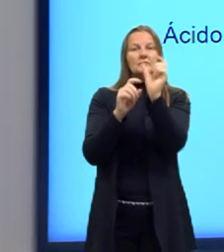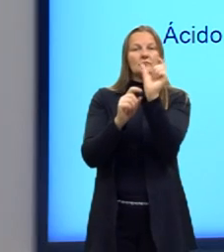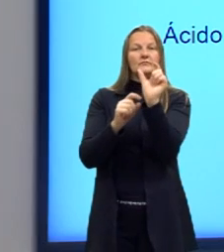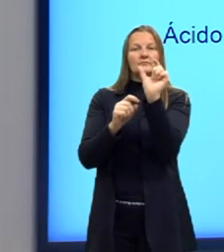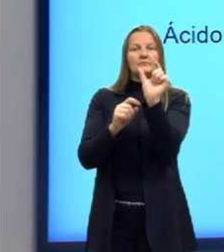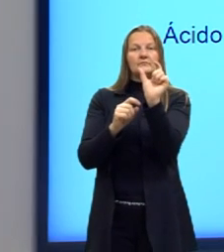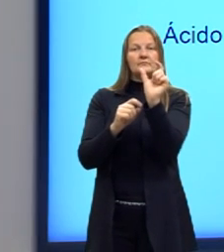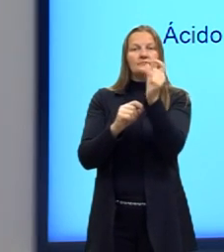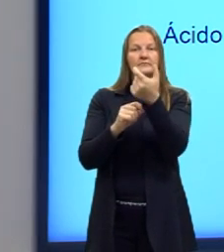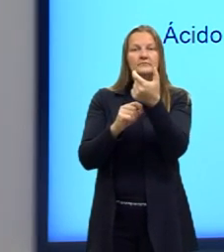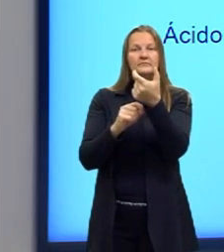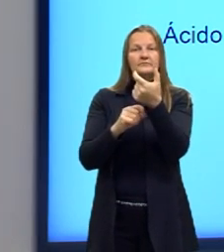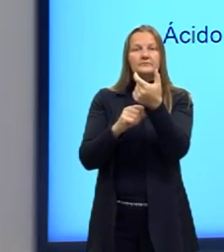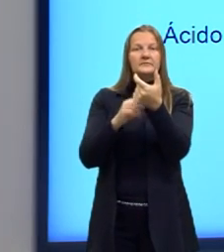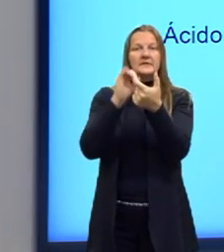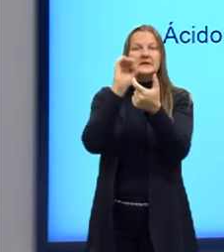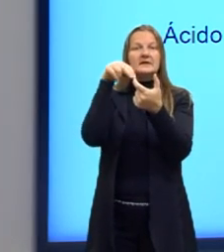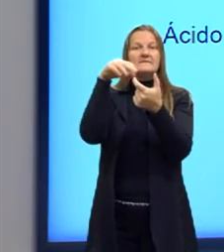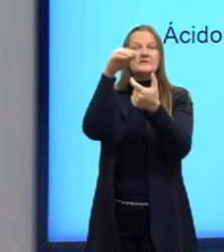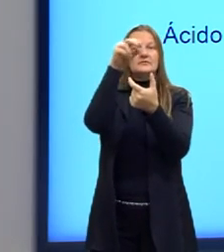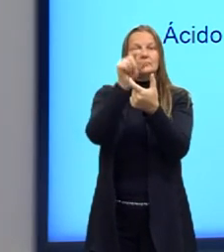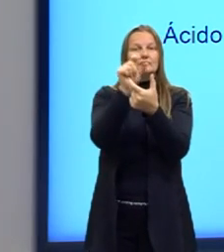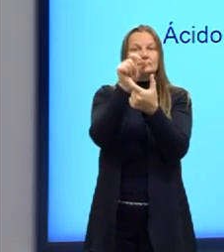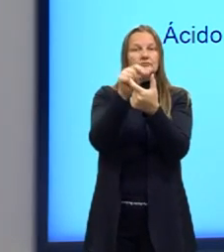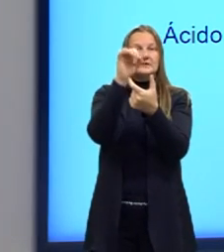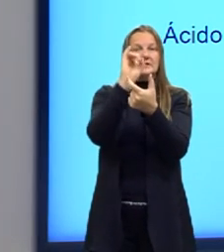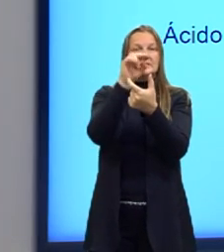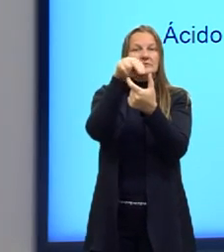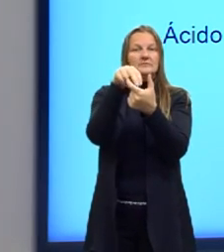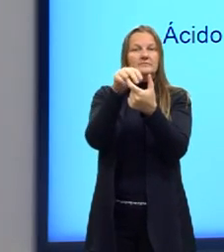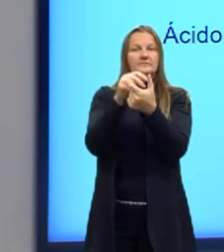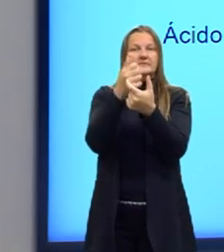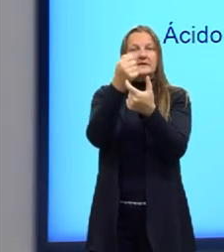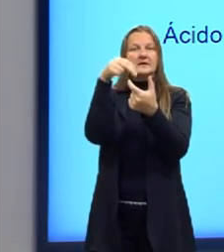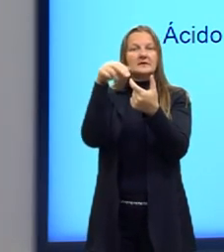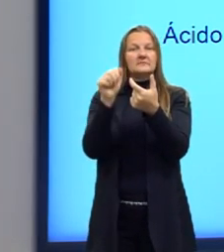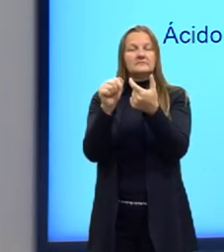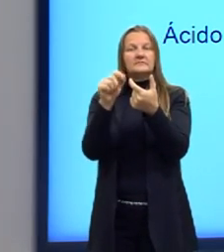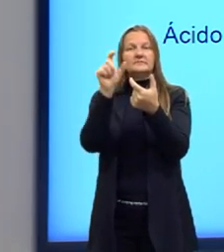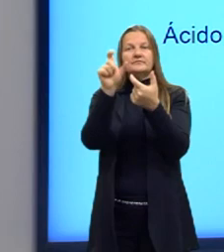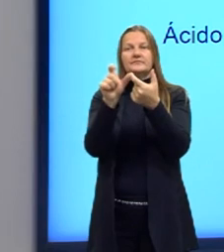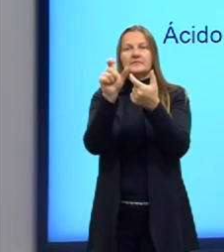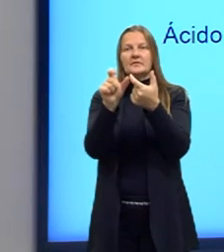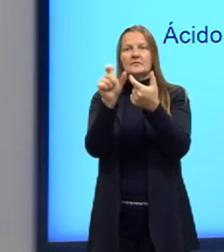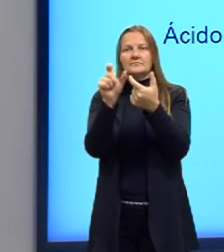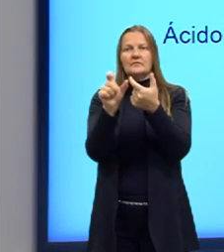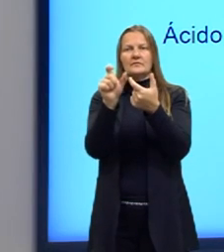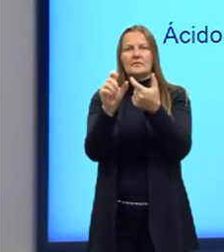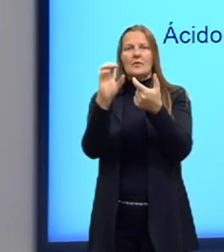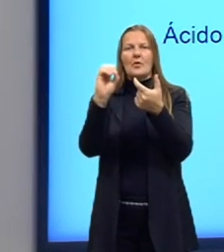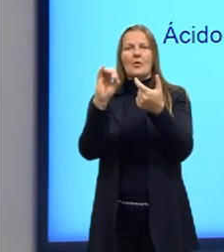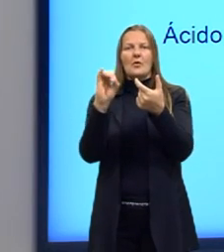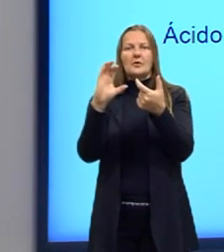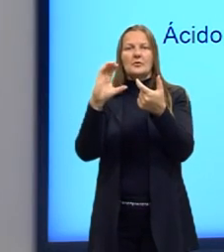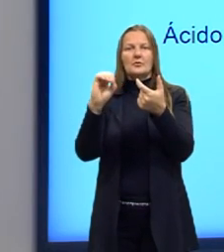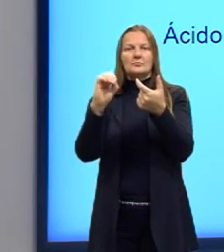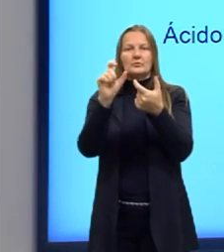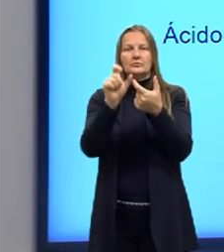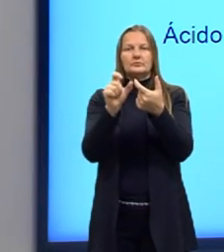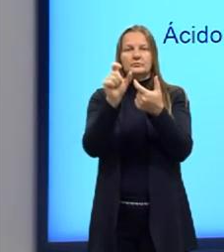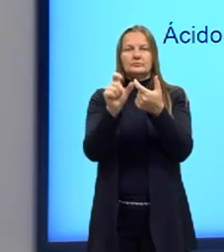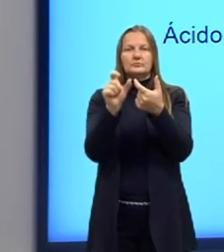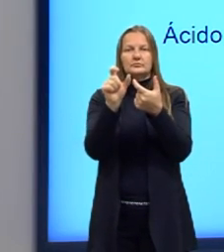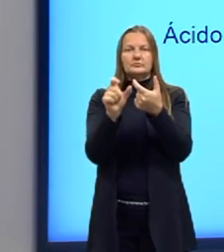Ela vai influenciar no grupo funcional, mas não no infixo. Então, vai ser an. E a terminação oico, que é a terminação da